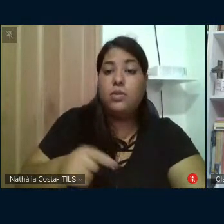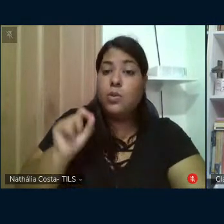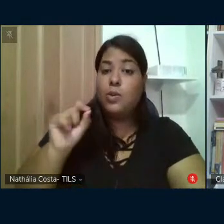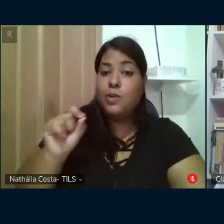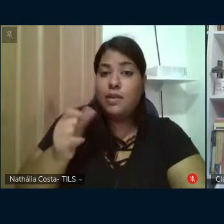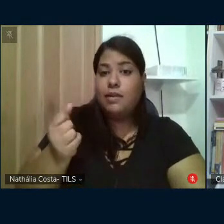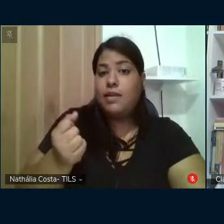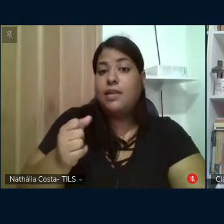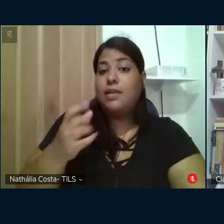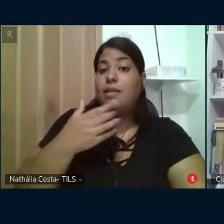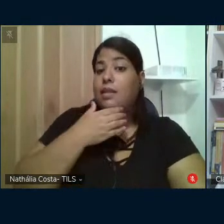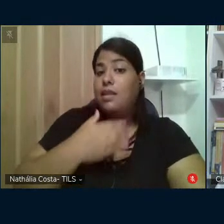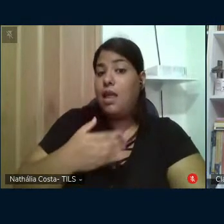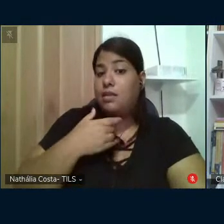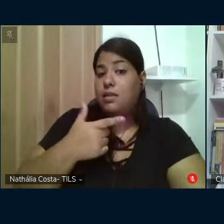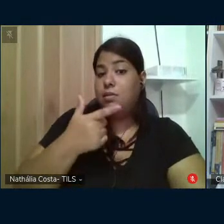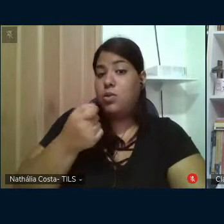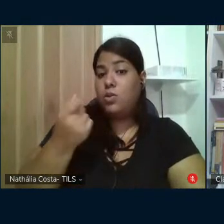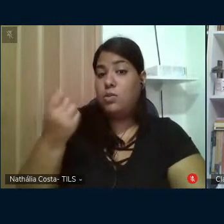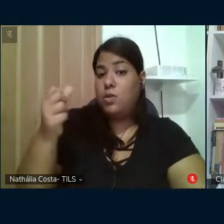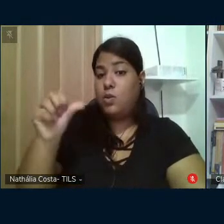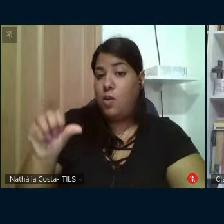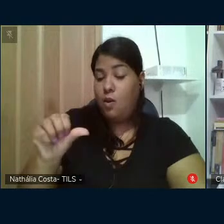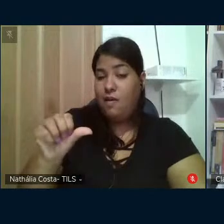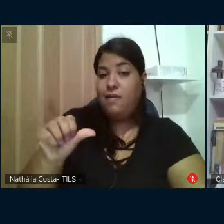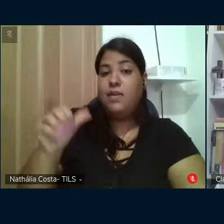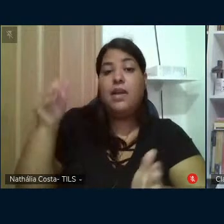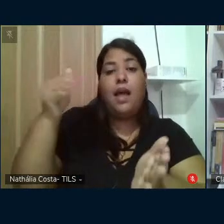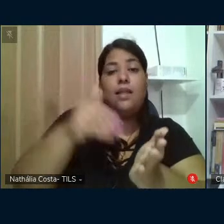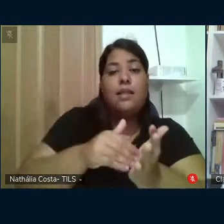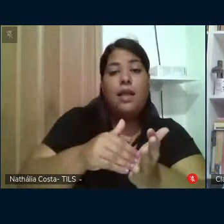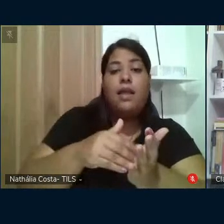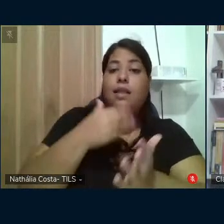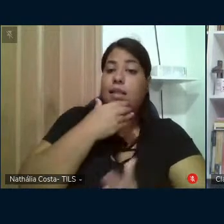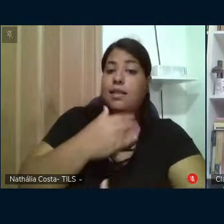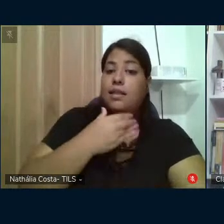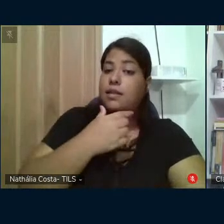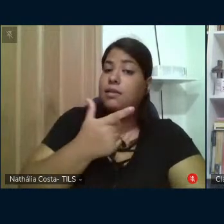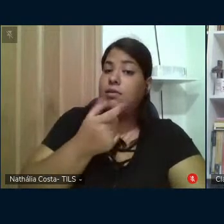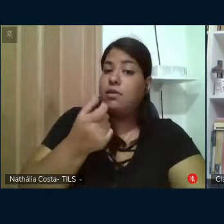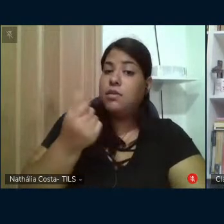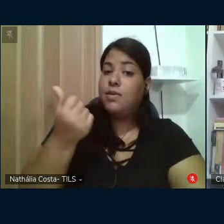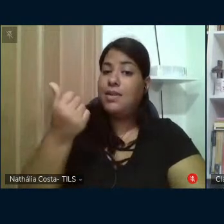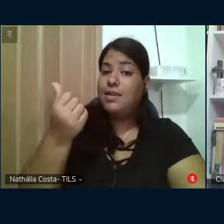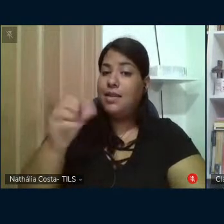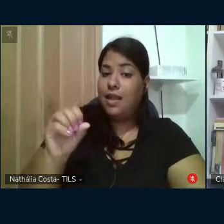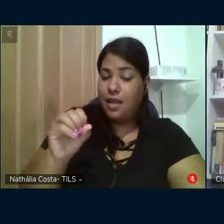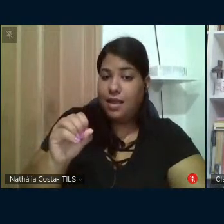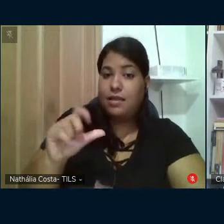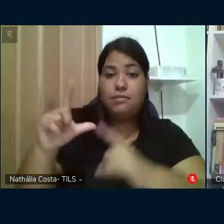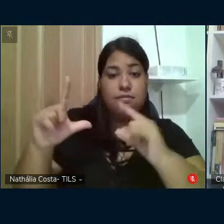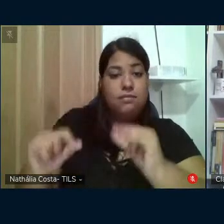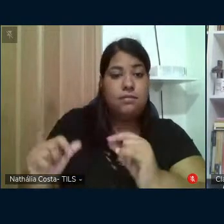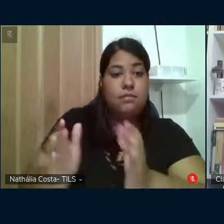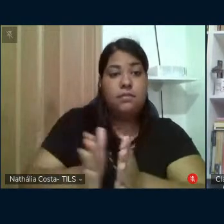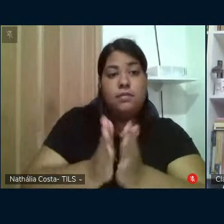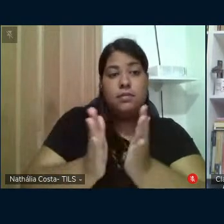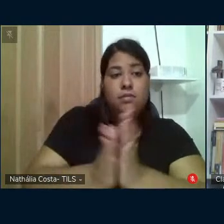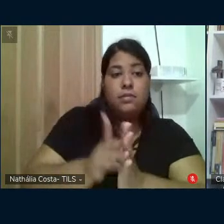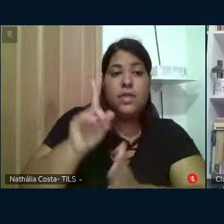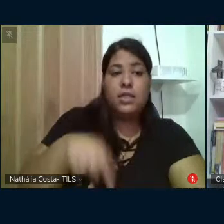dezembro de 2009 e dezembro de 2010, o avanço na redução da pobreza no país foi de 16